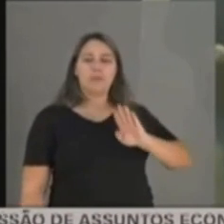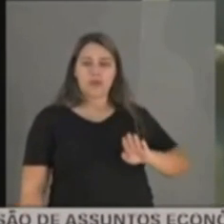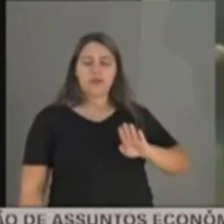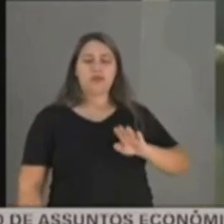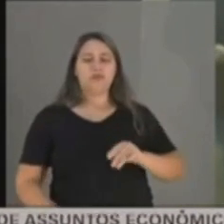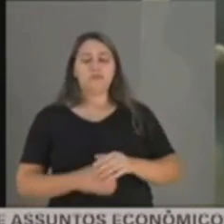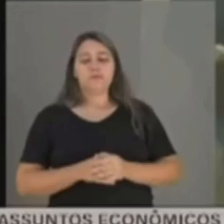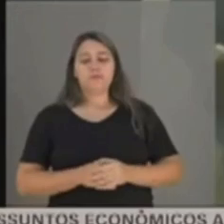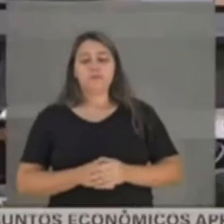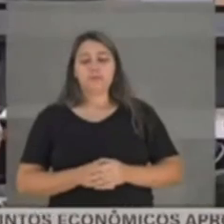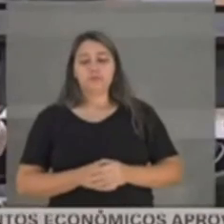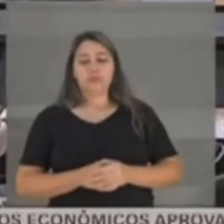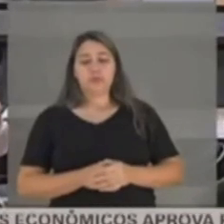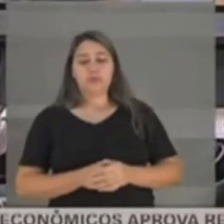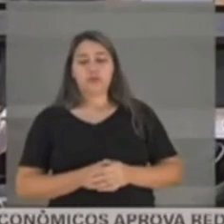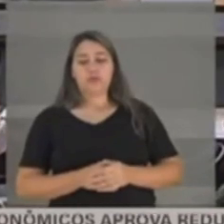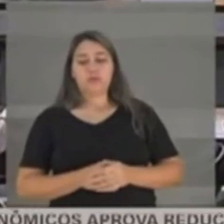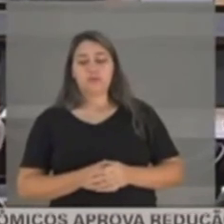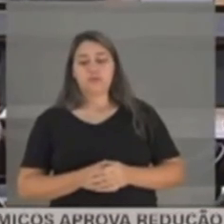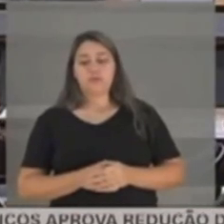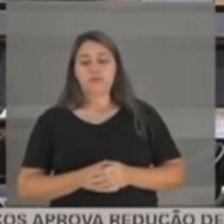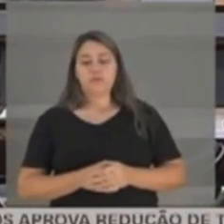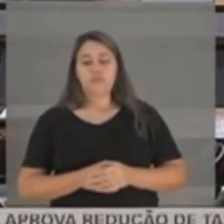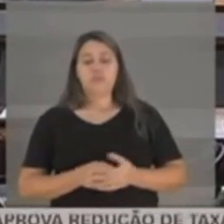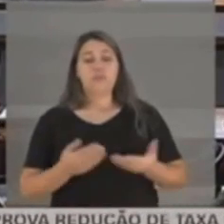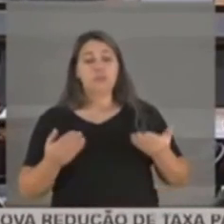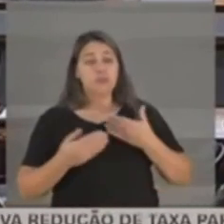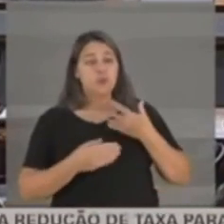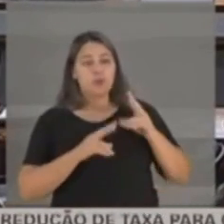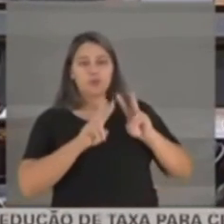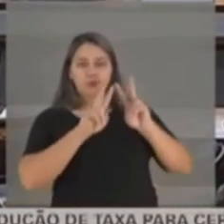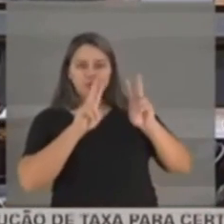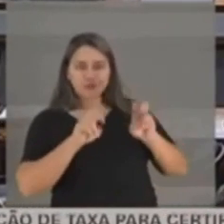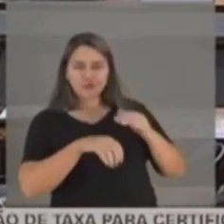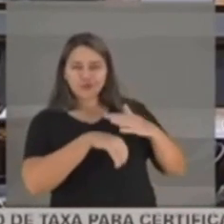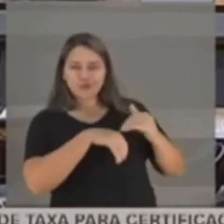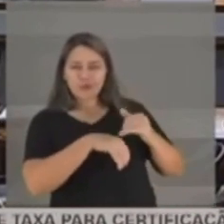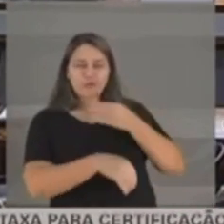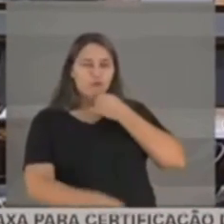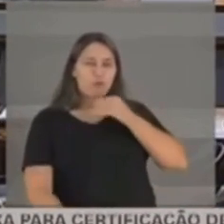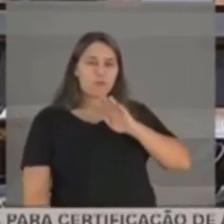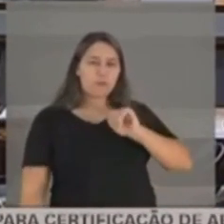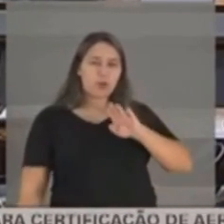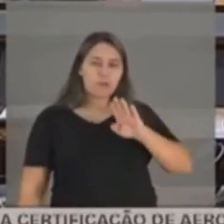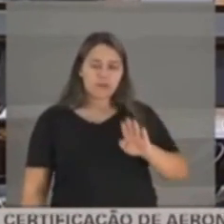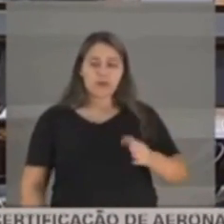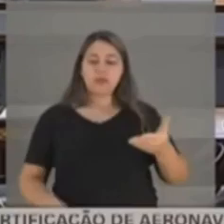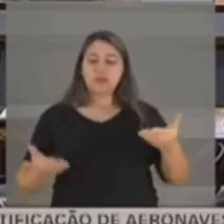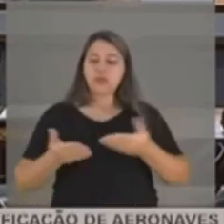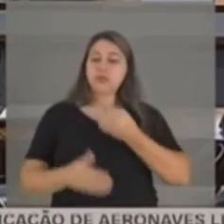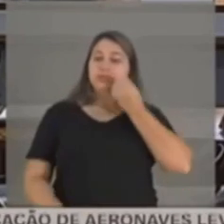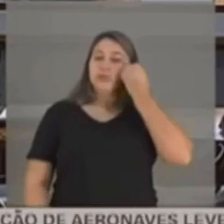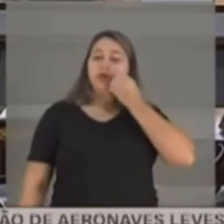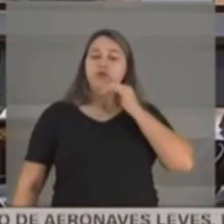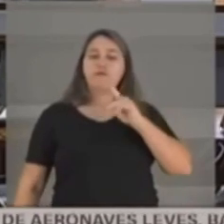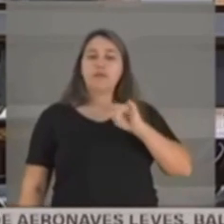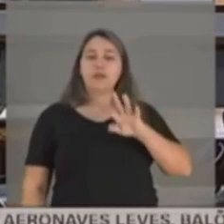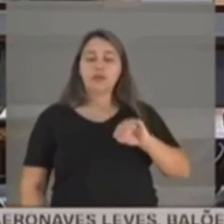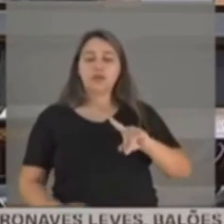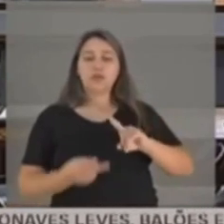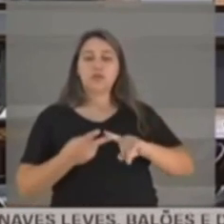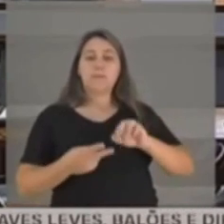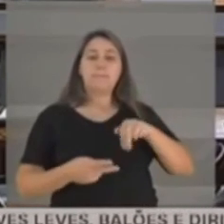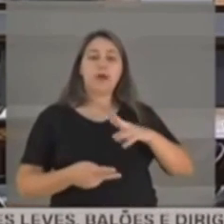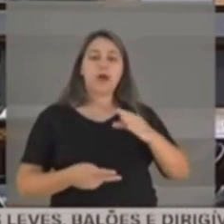lobistas tratavam e conversavam com o senhor Roberto Ferreira Dias. Fernando Bezerra, senador Marco Rogério, senador Luiz Carlos Reis,